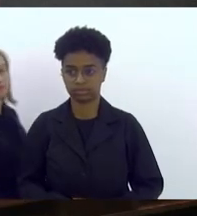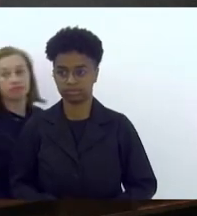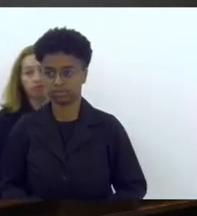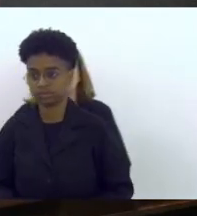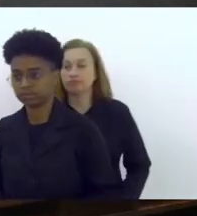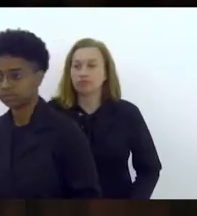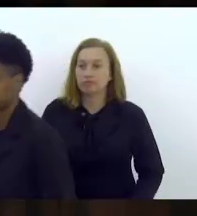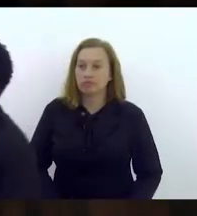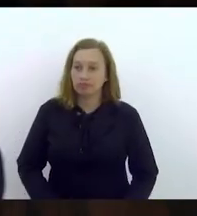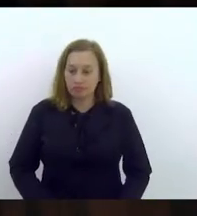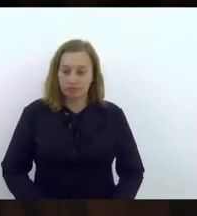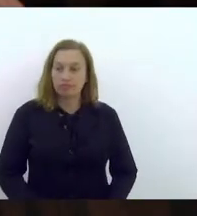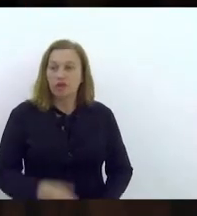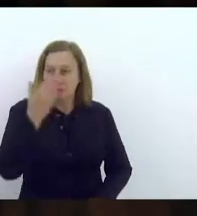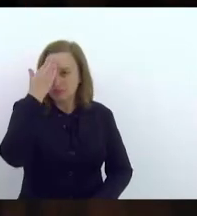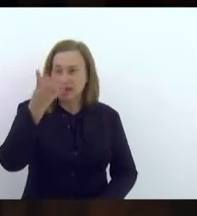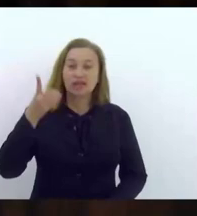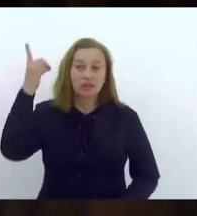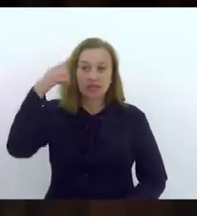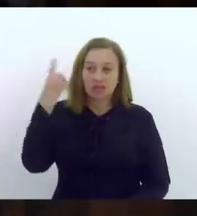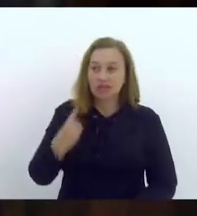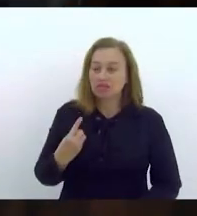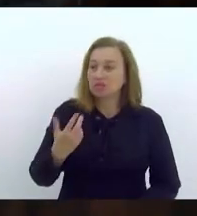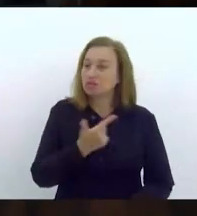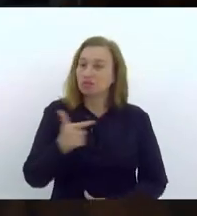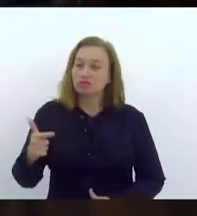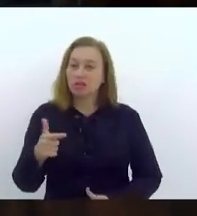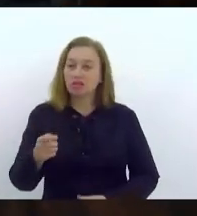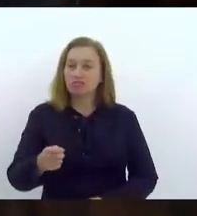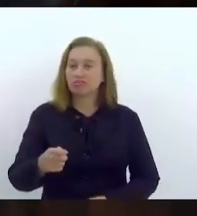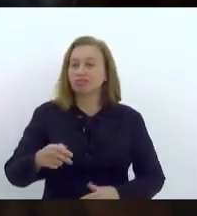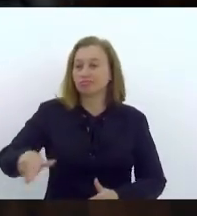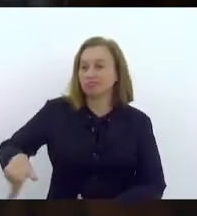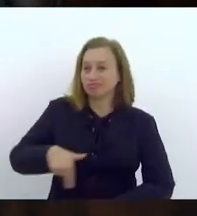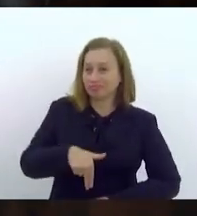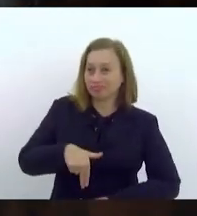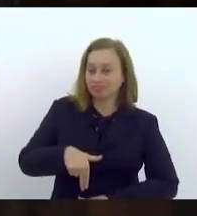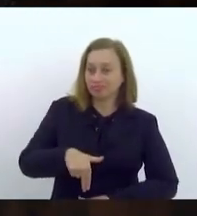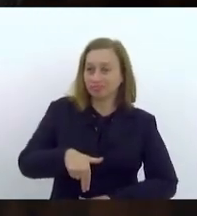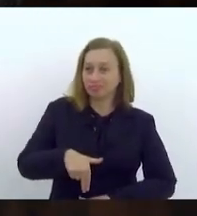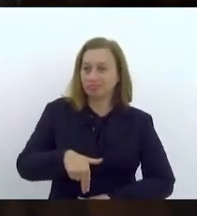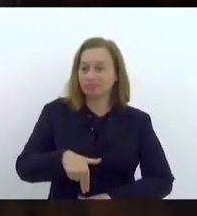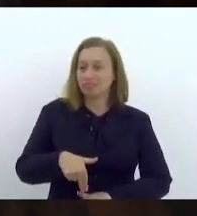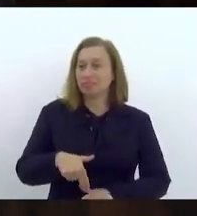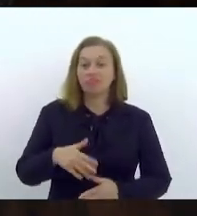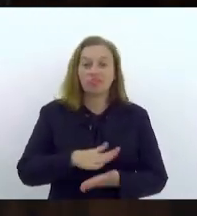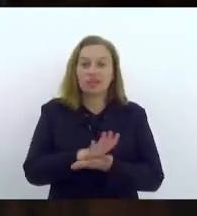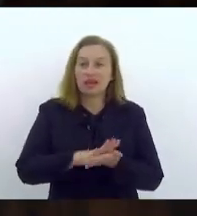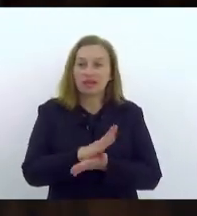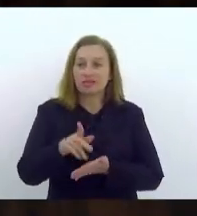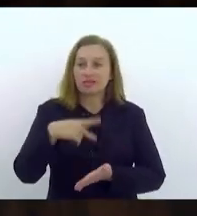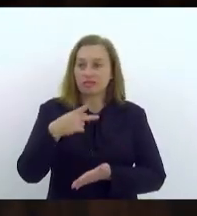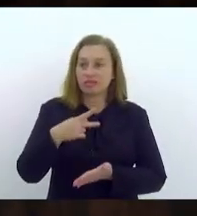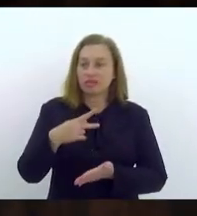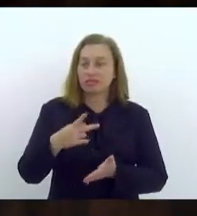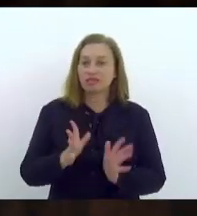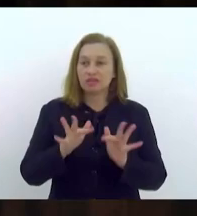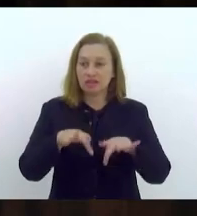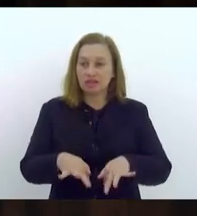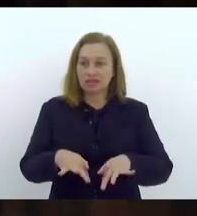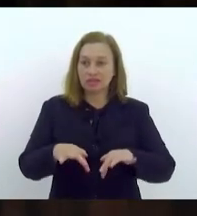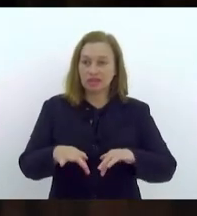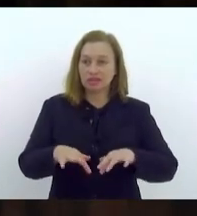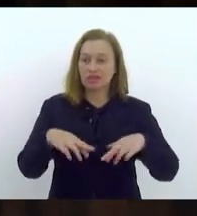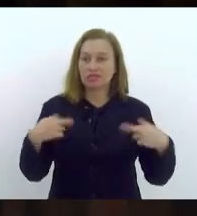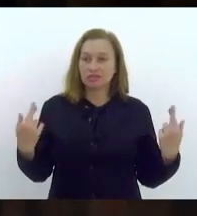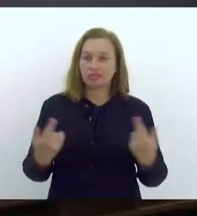Obrigado, deputada Dani Monteiro. Não tendo mais oradores inscritos e nenhuma pauta sobre a mesa, encerramos a nobre